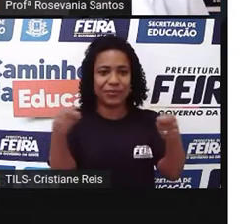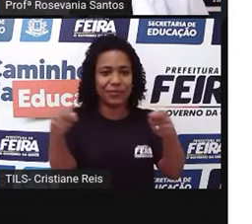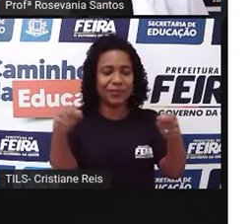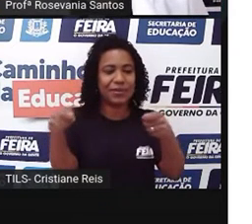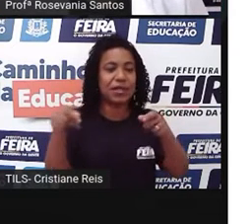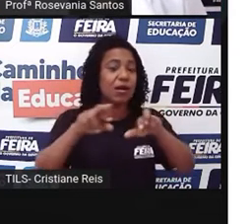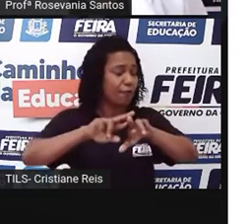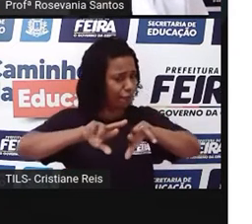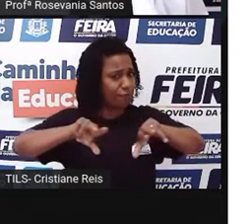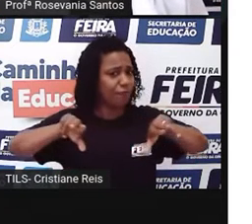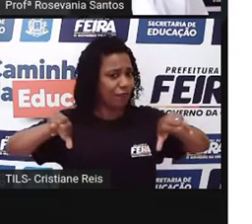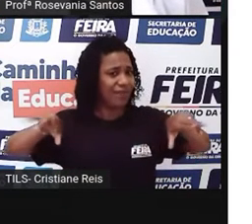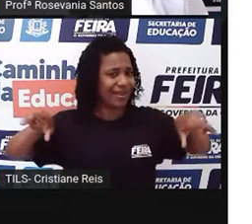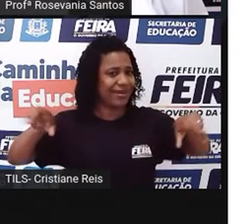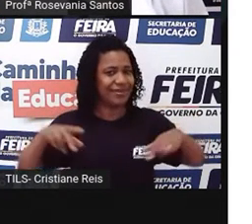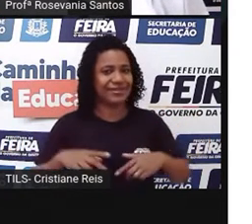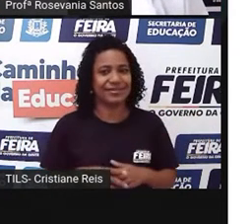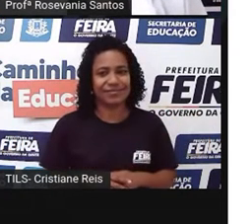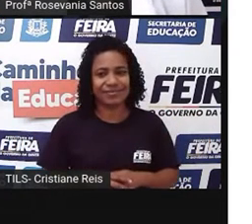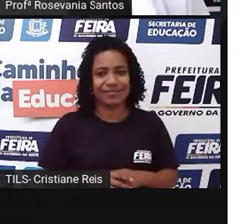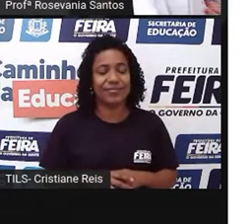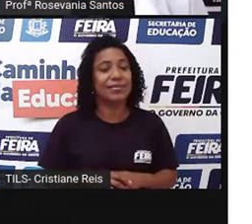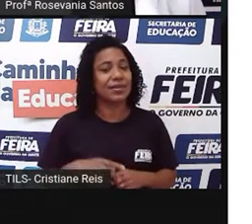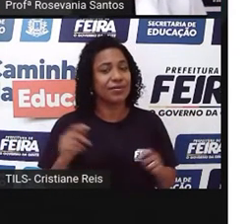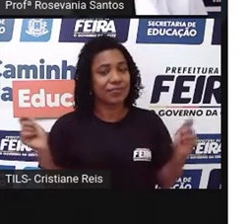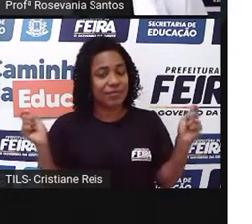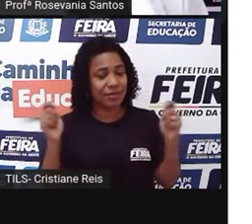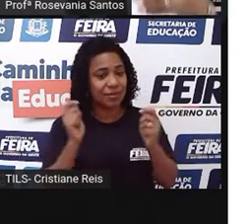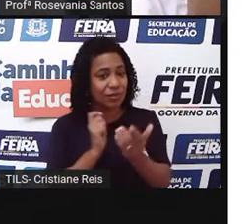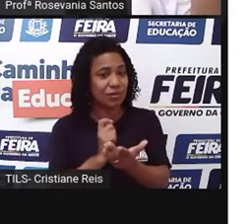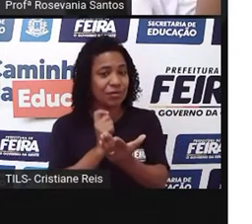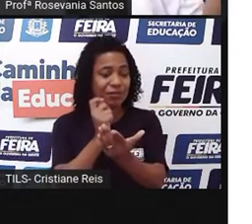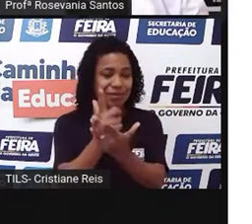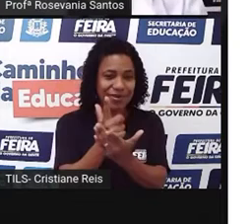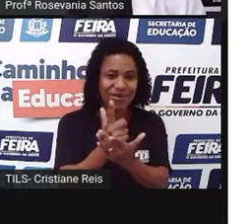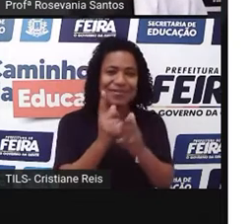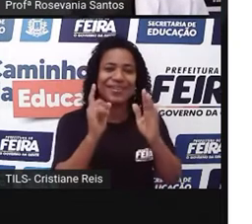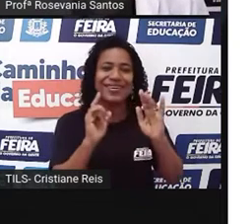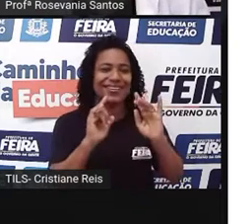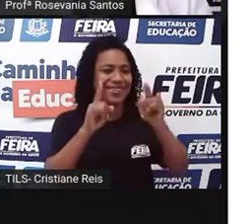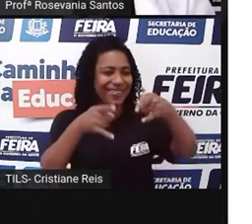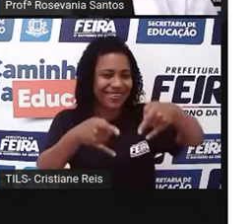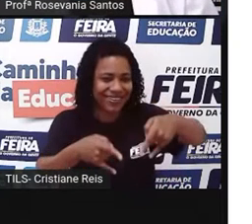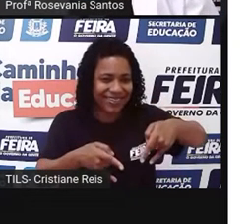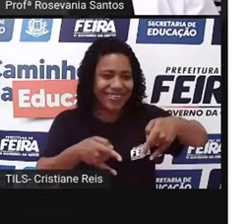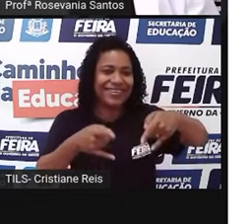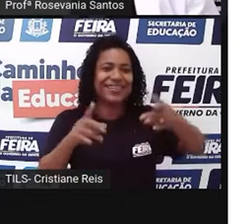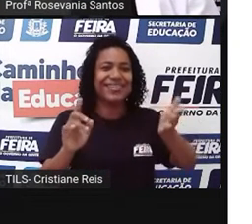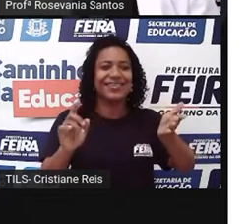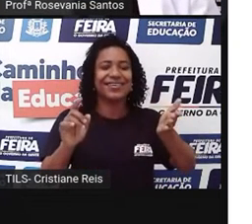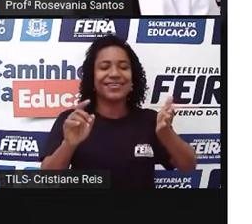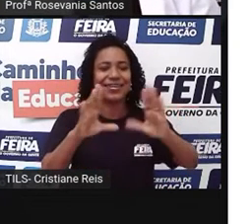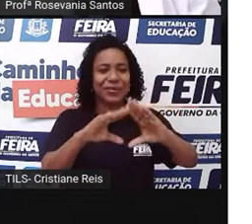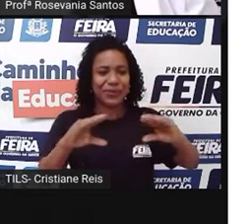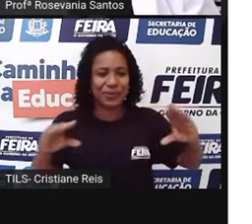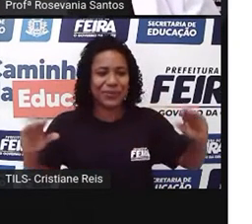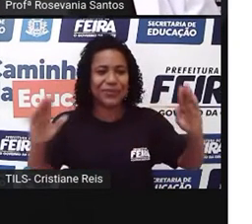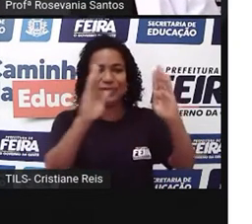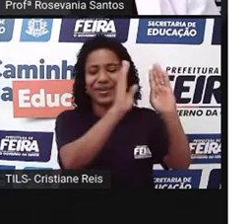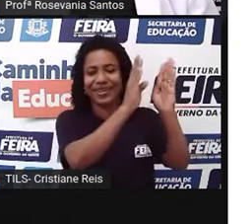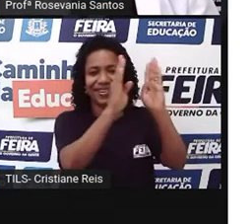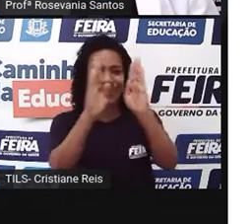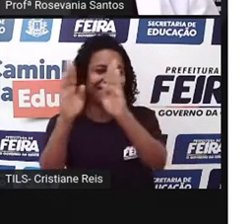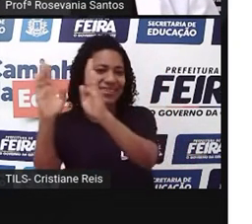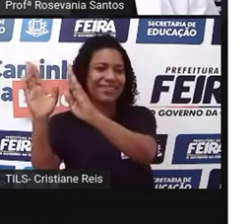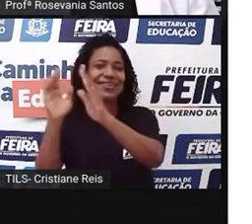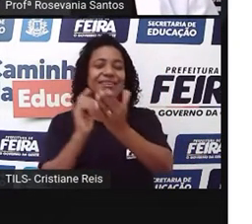série de coisas lá. Como eu falei para vocês, você já compra os móveis, você já compra os utensílios domésticos